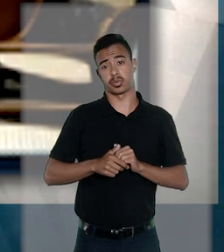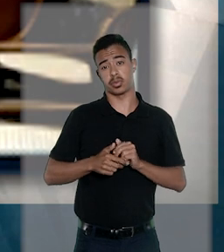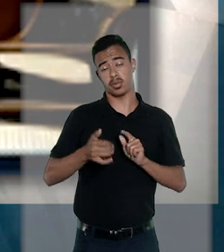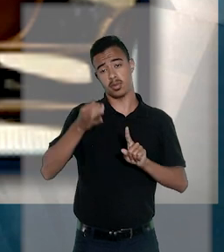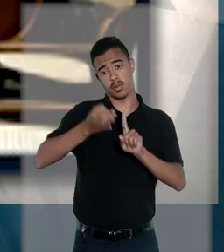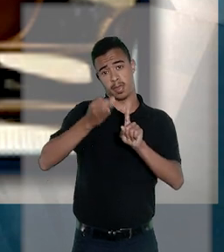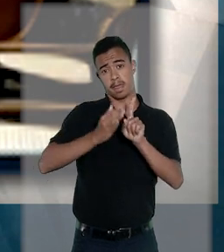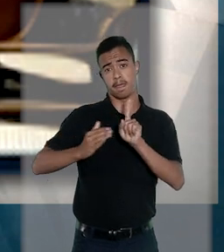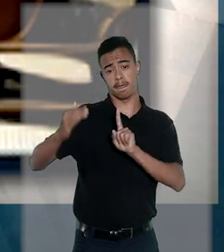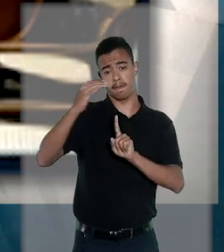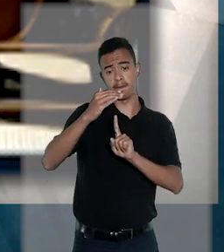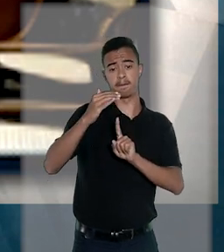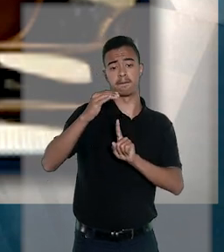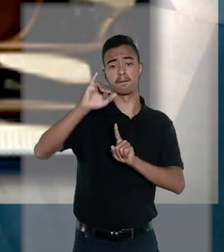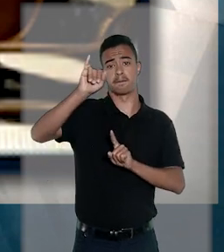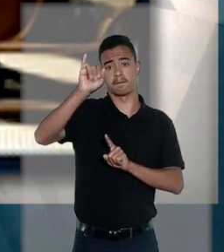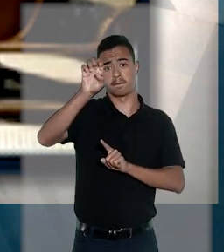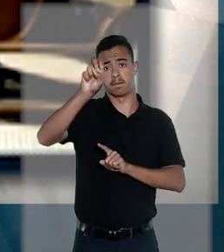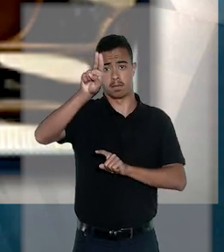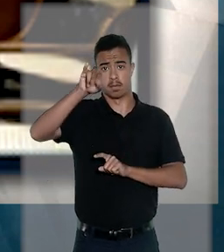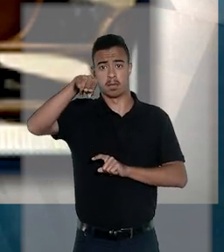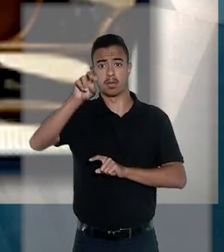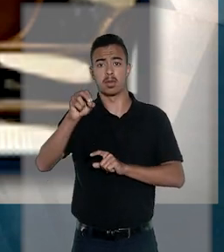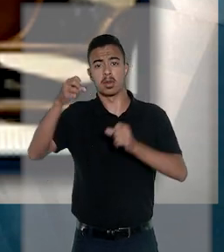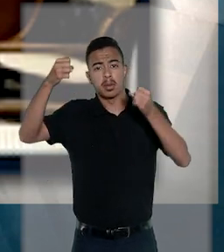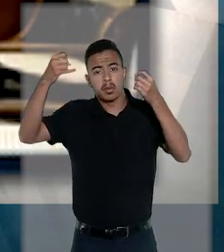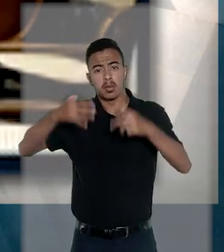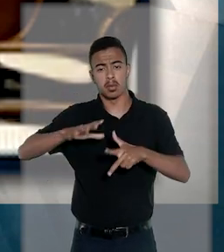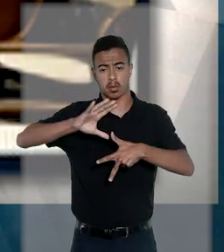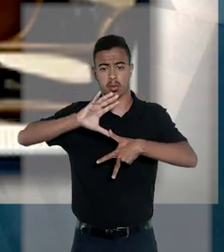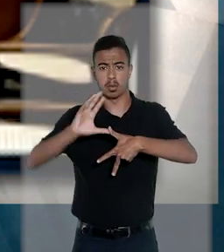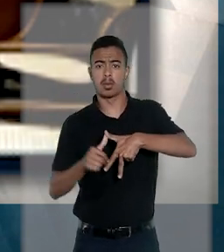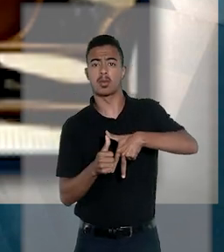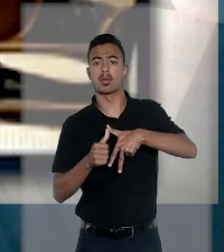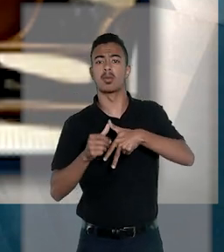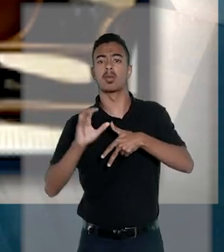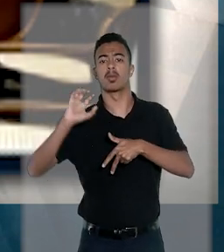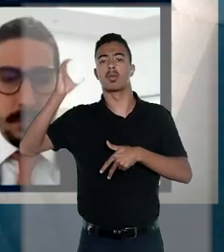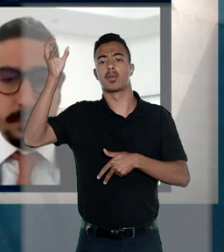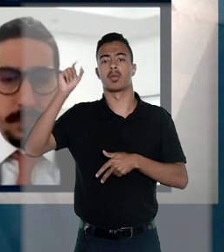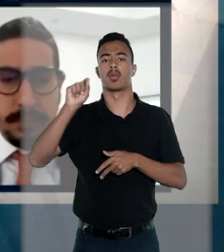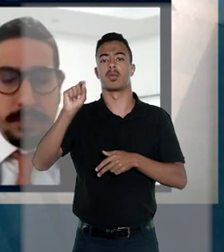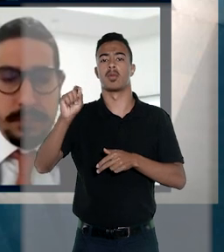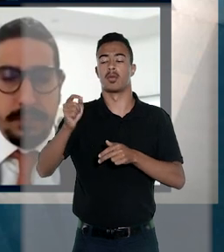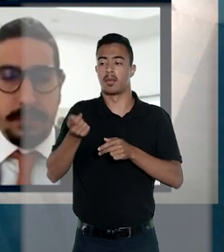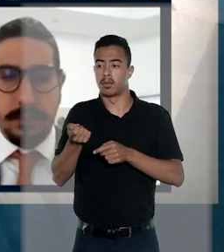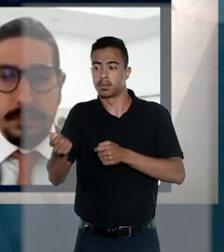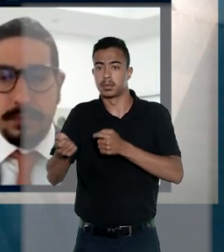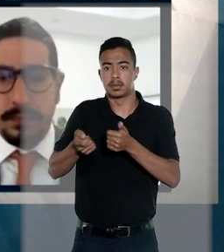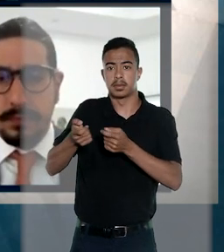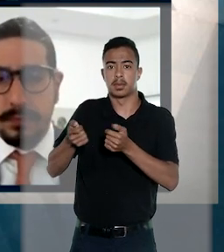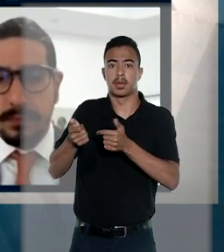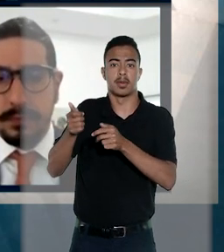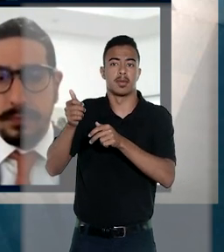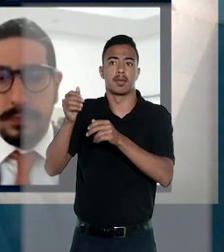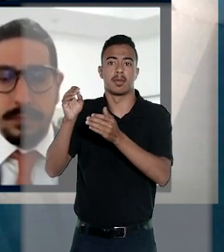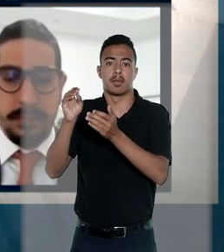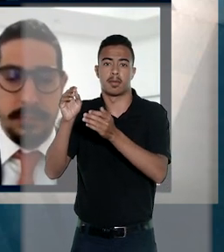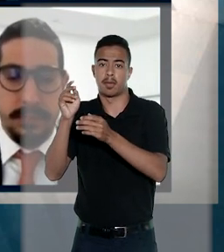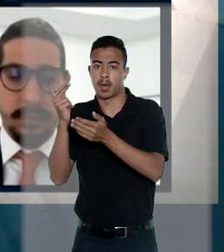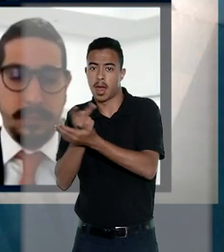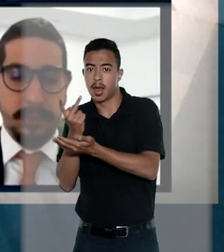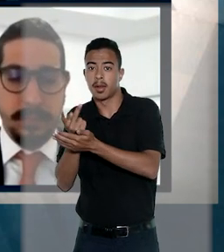desembargador convocado, Jesuíno Rissato, explicou que o crime de corrupção ativa ocorre com a conduta de oferecer vantagem